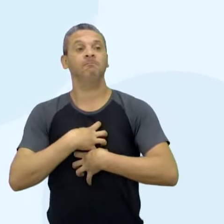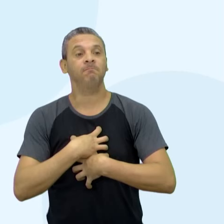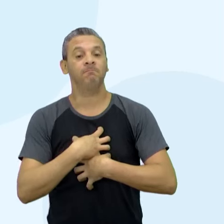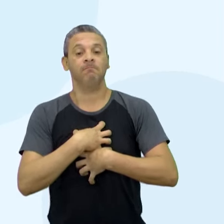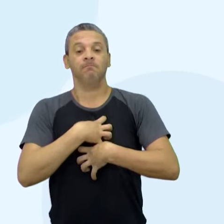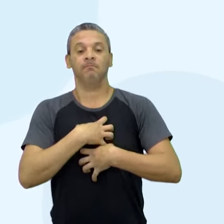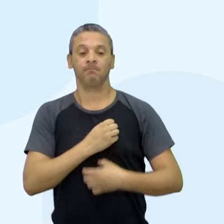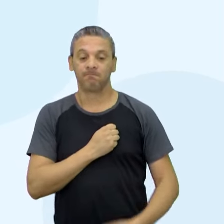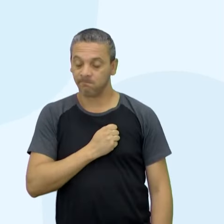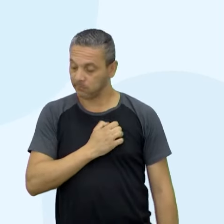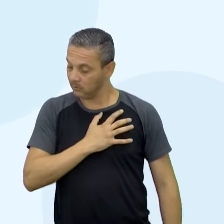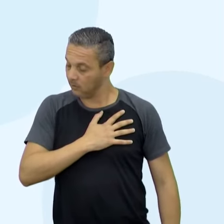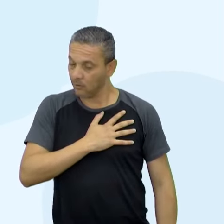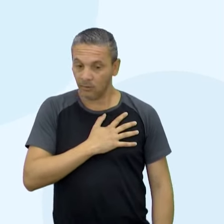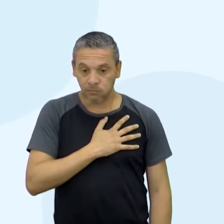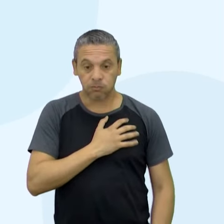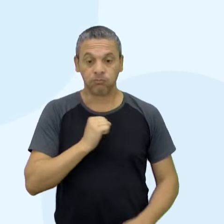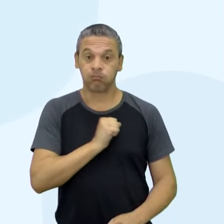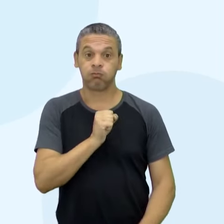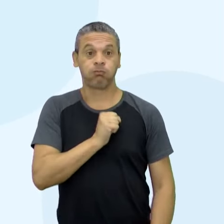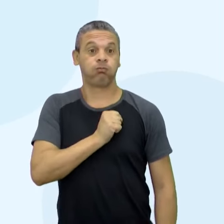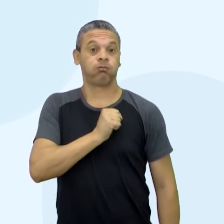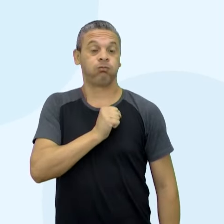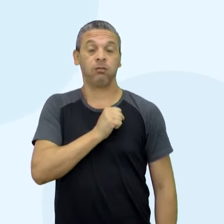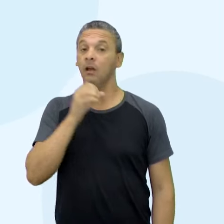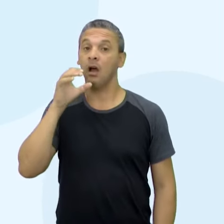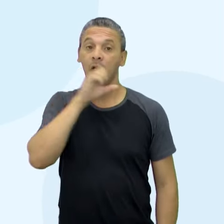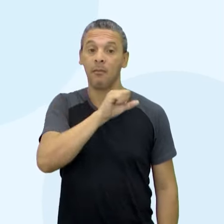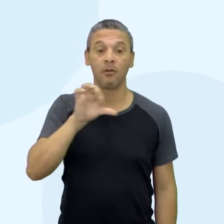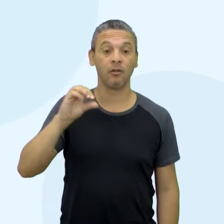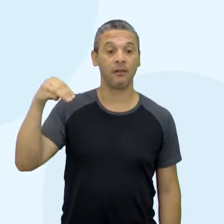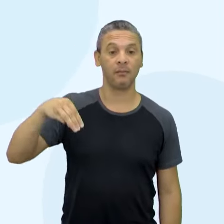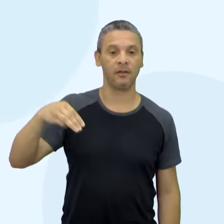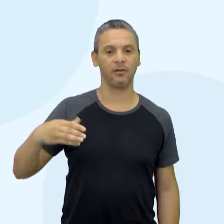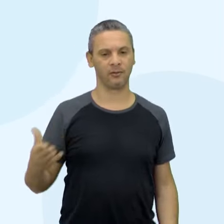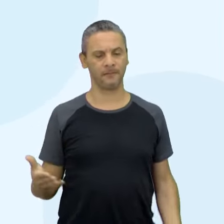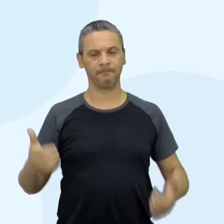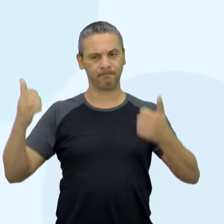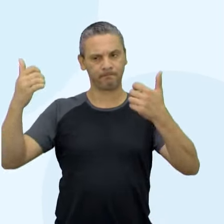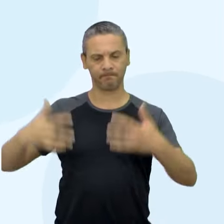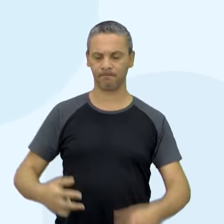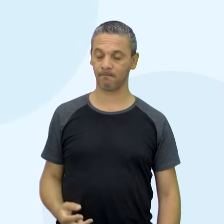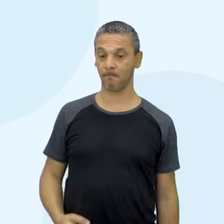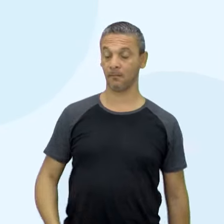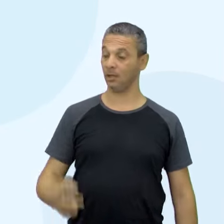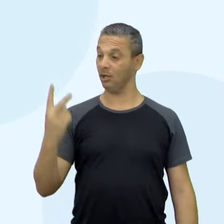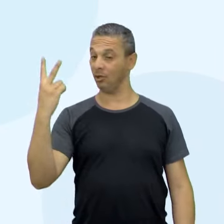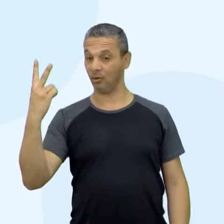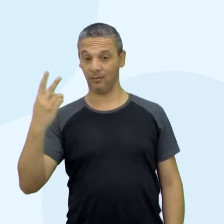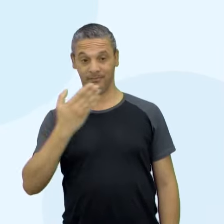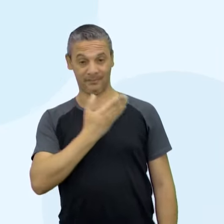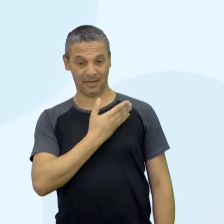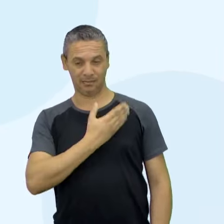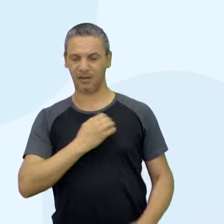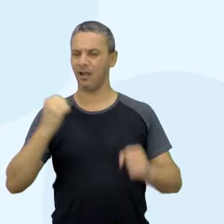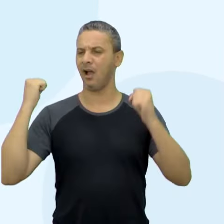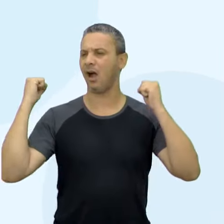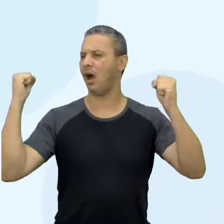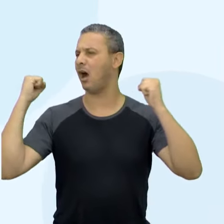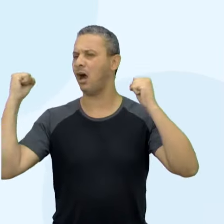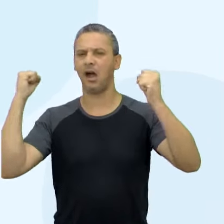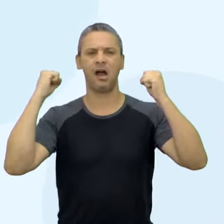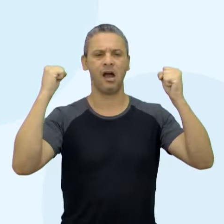levaram meu coração de 0 a 100 em 90 minutos. Explico. Dois amigos, torcedores de